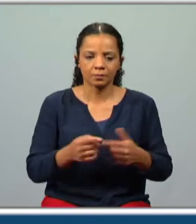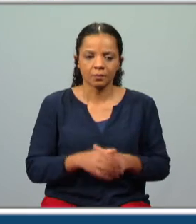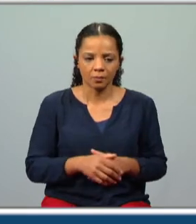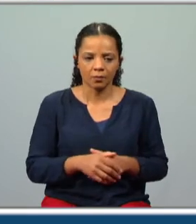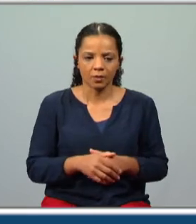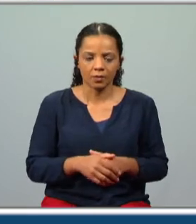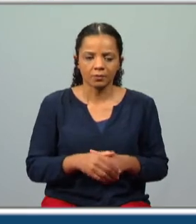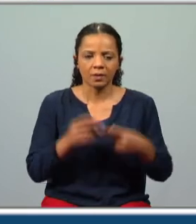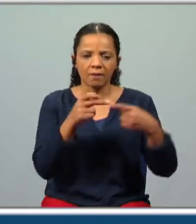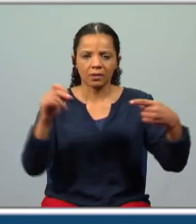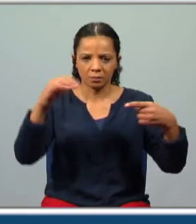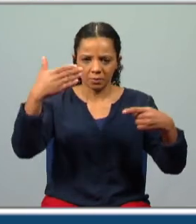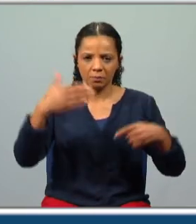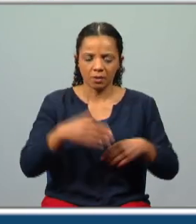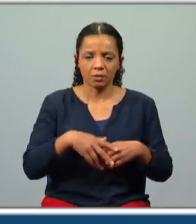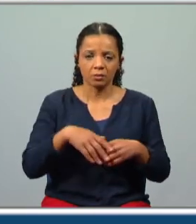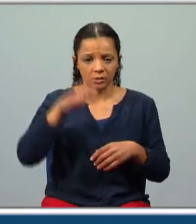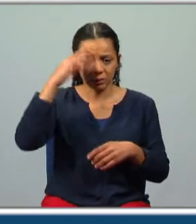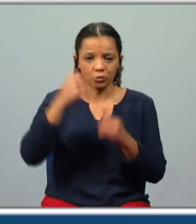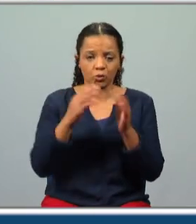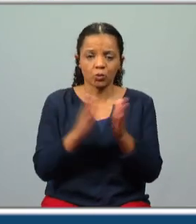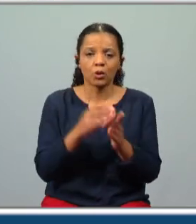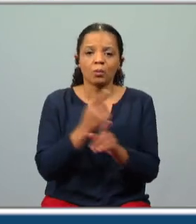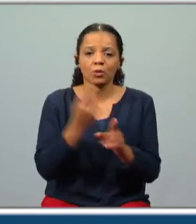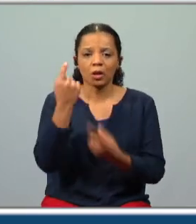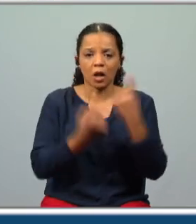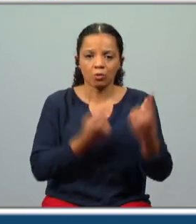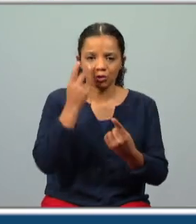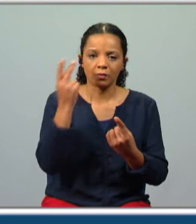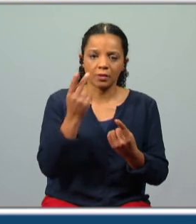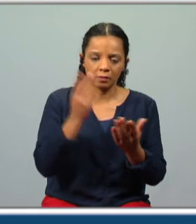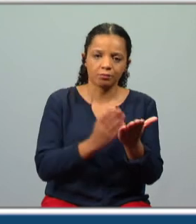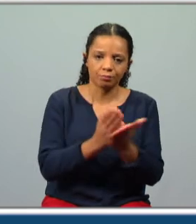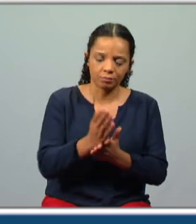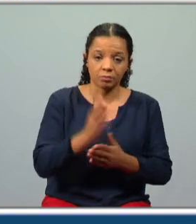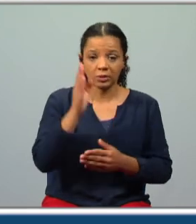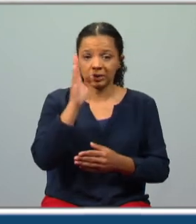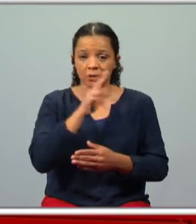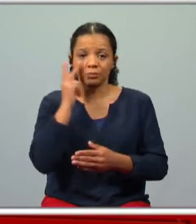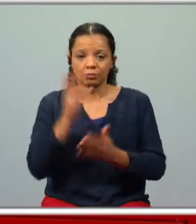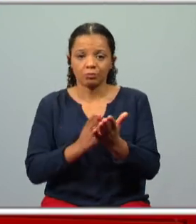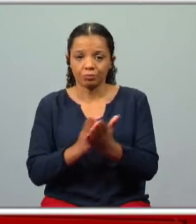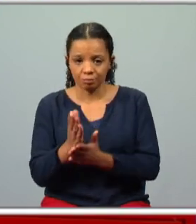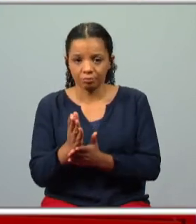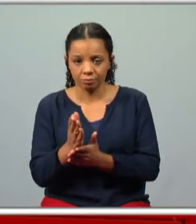escaparam isto é nós sabemos isto tudo porque houve quem sobrevivesse e quem sobreviveu